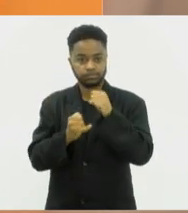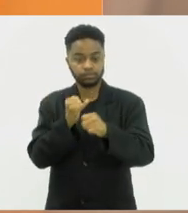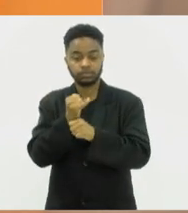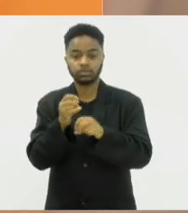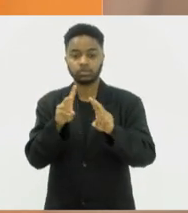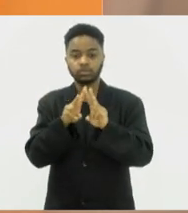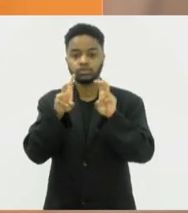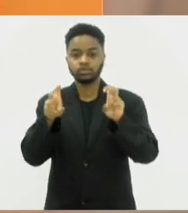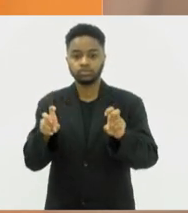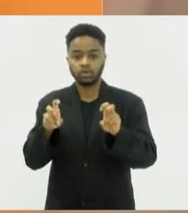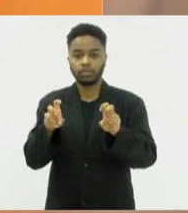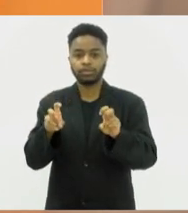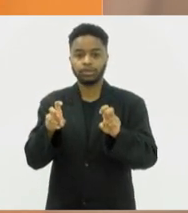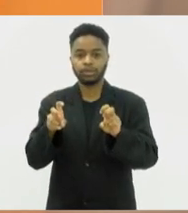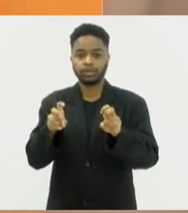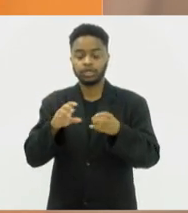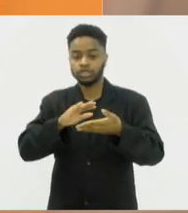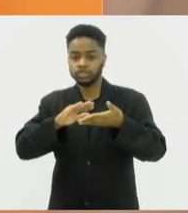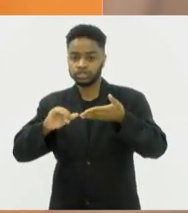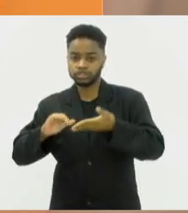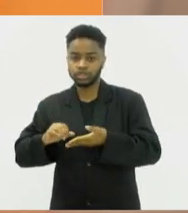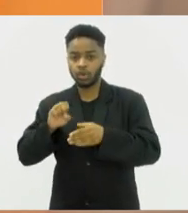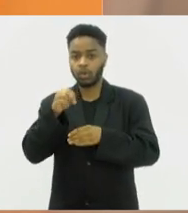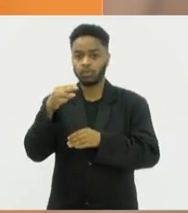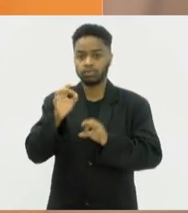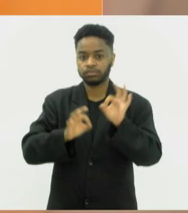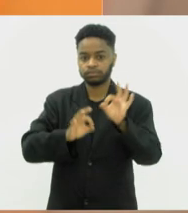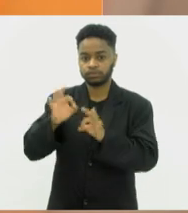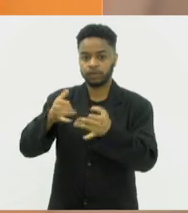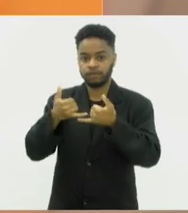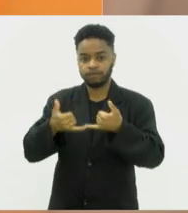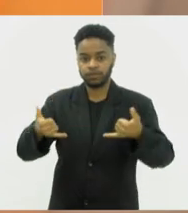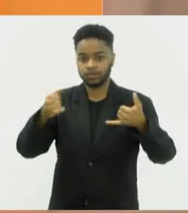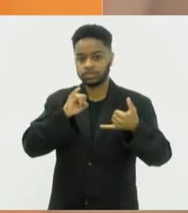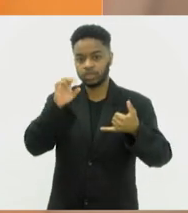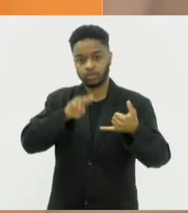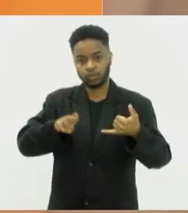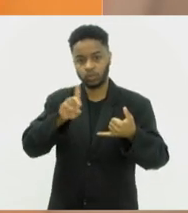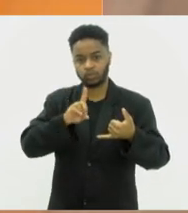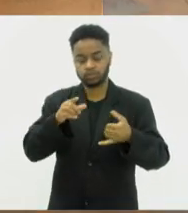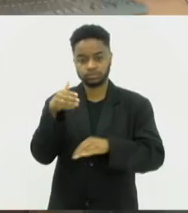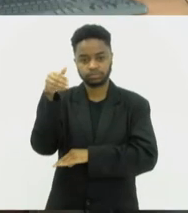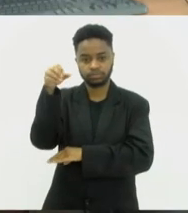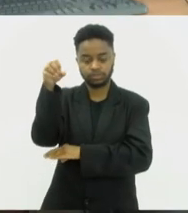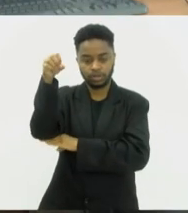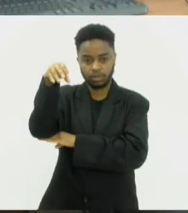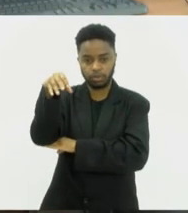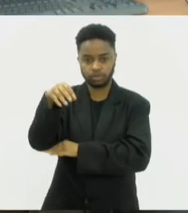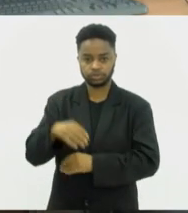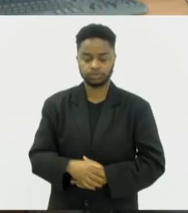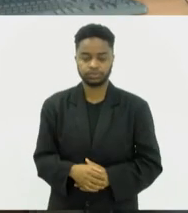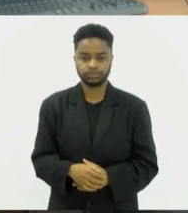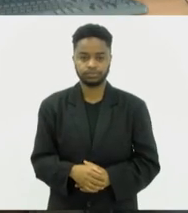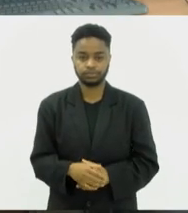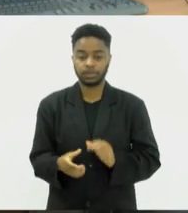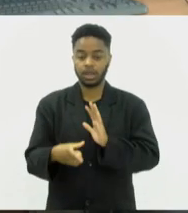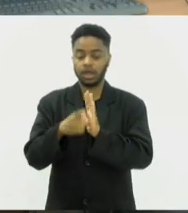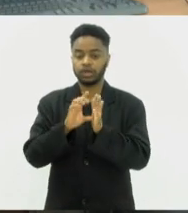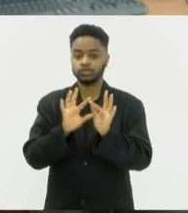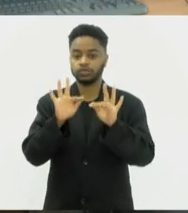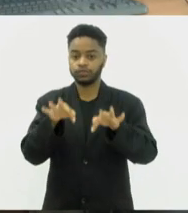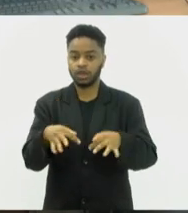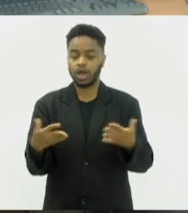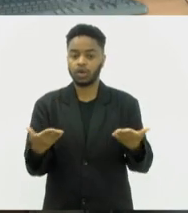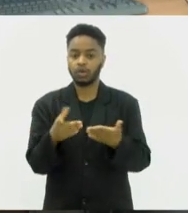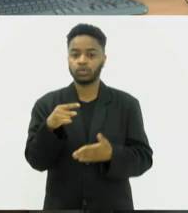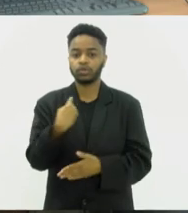alinhamento e a retirada das fiações não utilizadas nos postes. E antes de encerrar, vamos